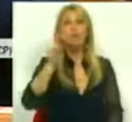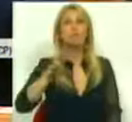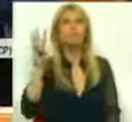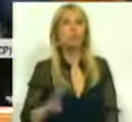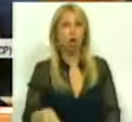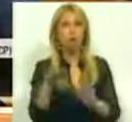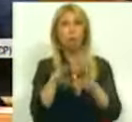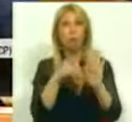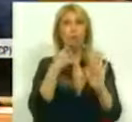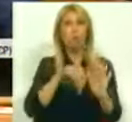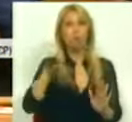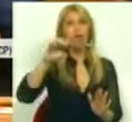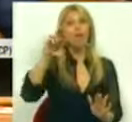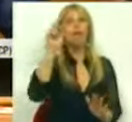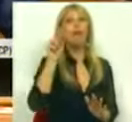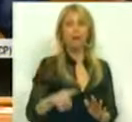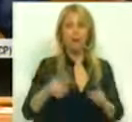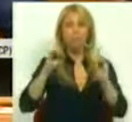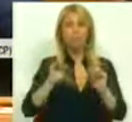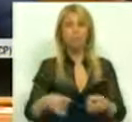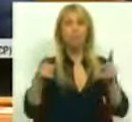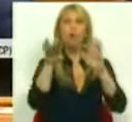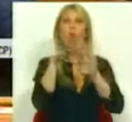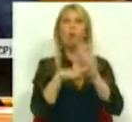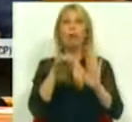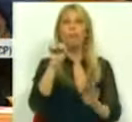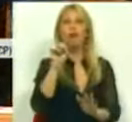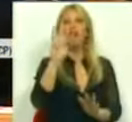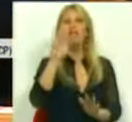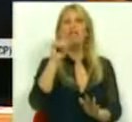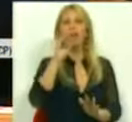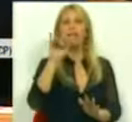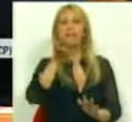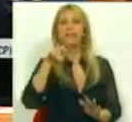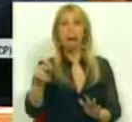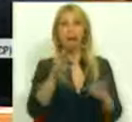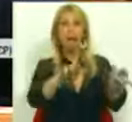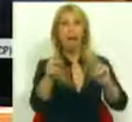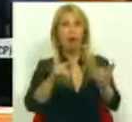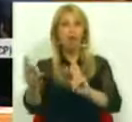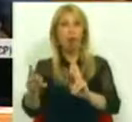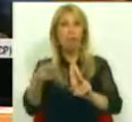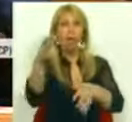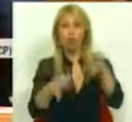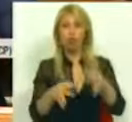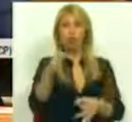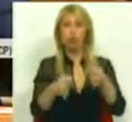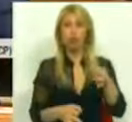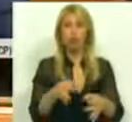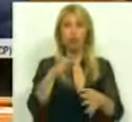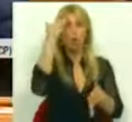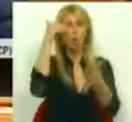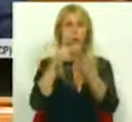reprogramação do CREN, o lançamento do programa Jéssica, as reformas na Justiça, com efeito